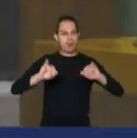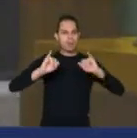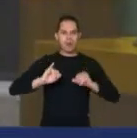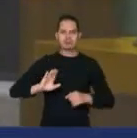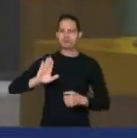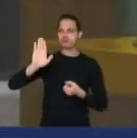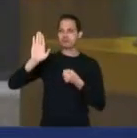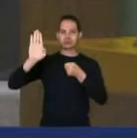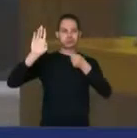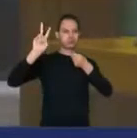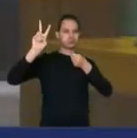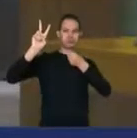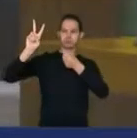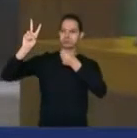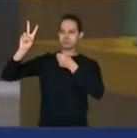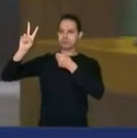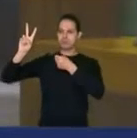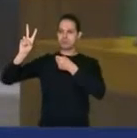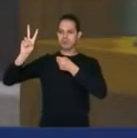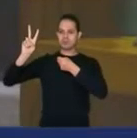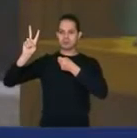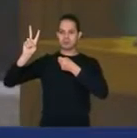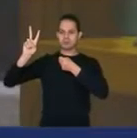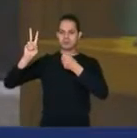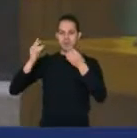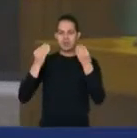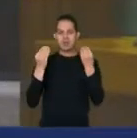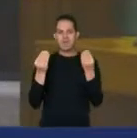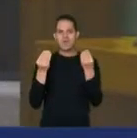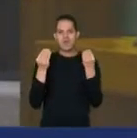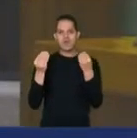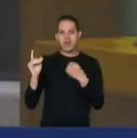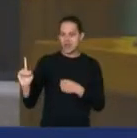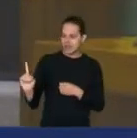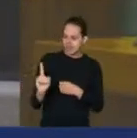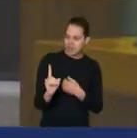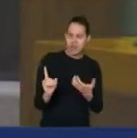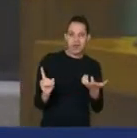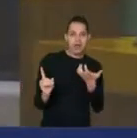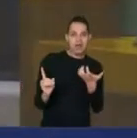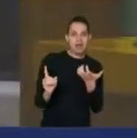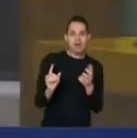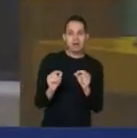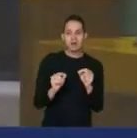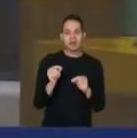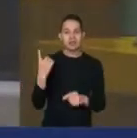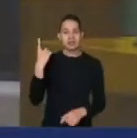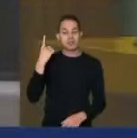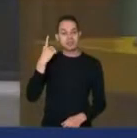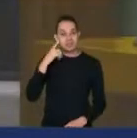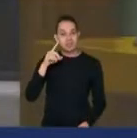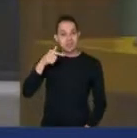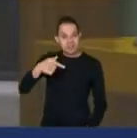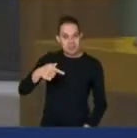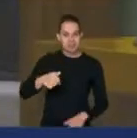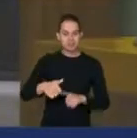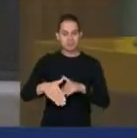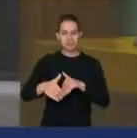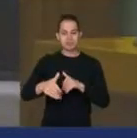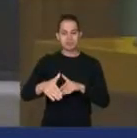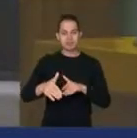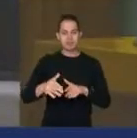Vejam só, senhores e senhoras, ele quer que no dia 7 de setembro o